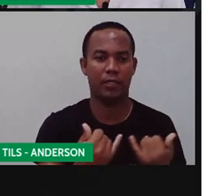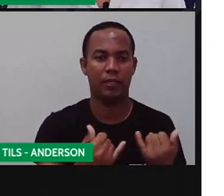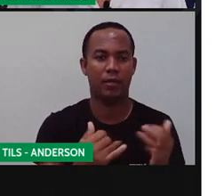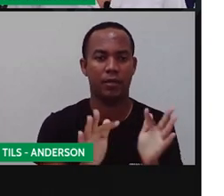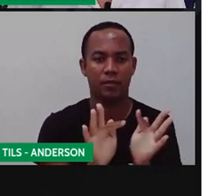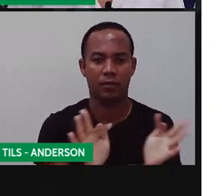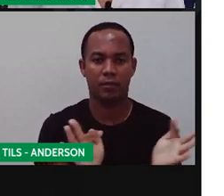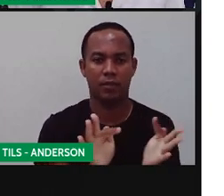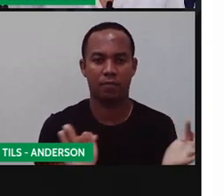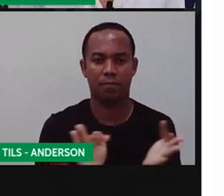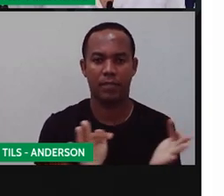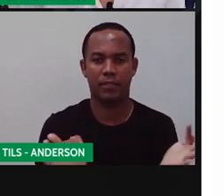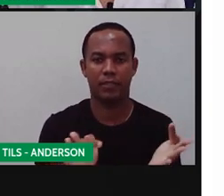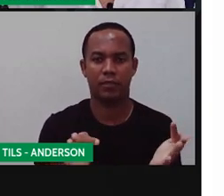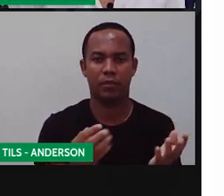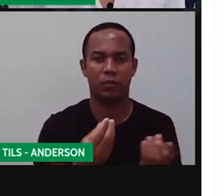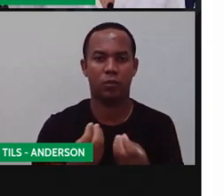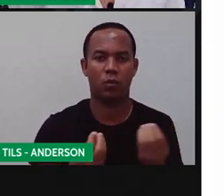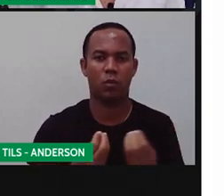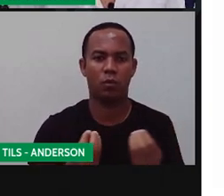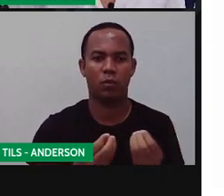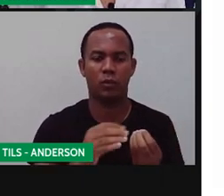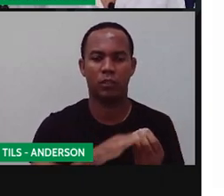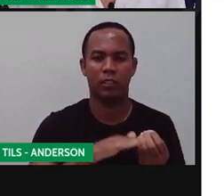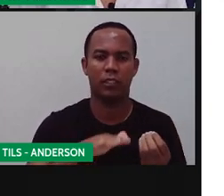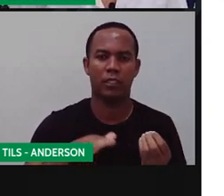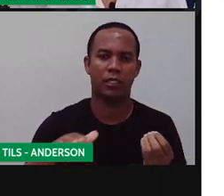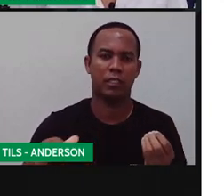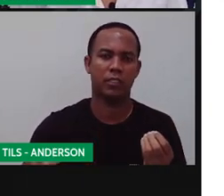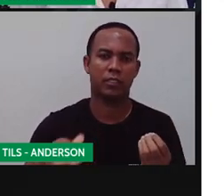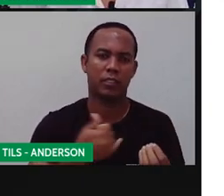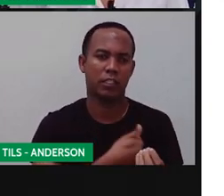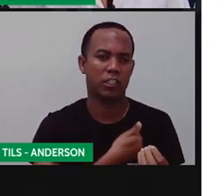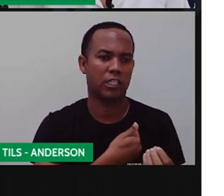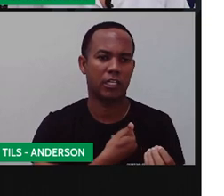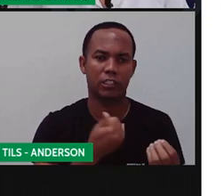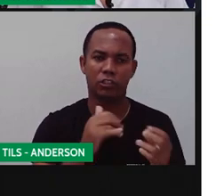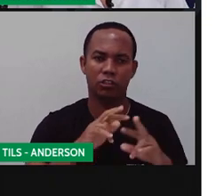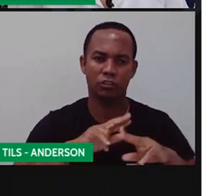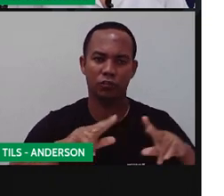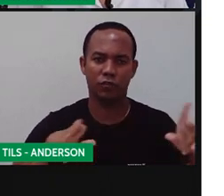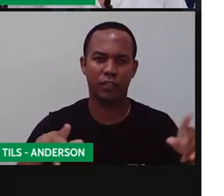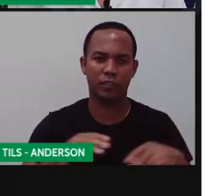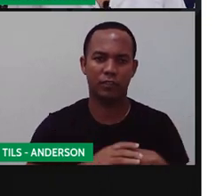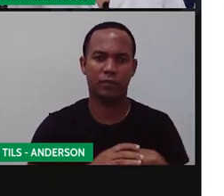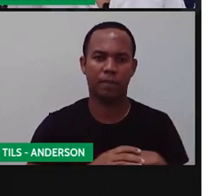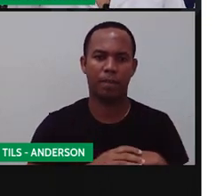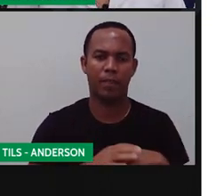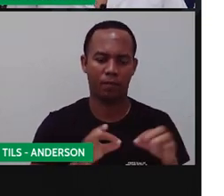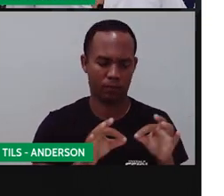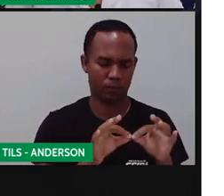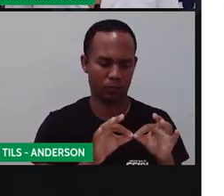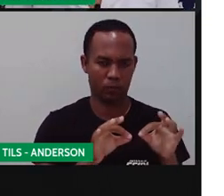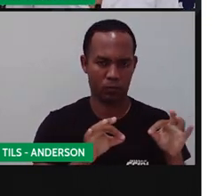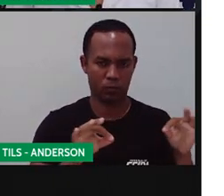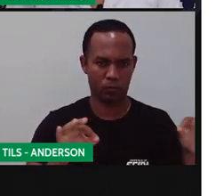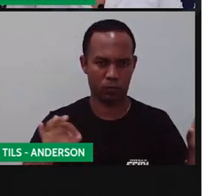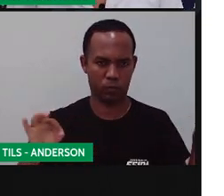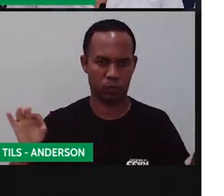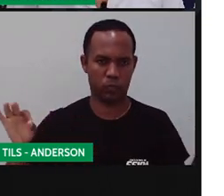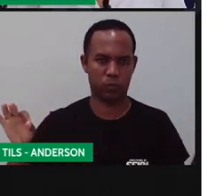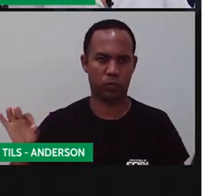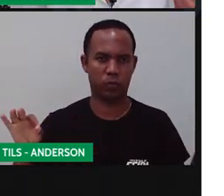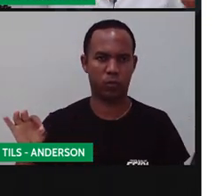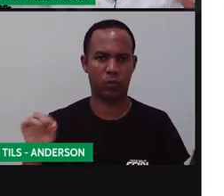simples, mas muito atrativa para as crianças de todas as idades. Uma longa reta, né, é riscada no chão.